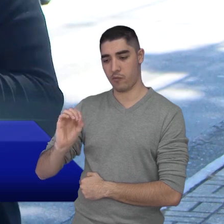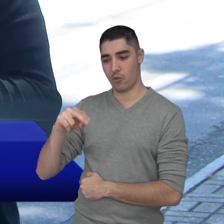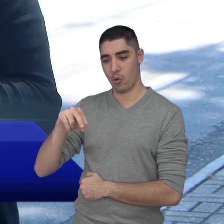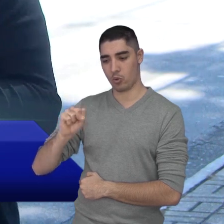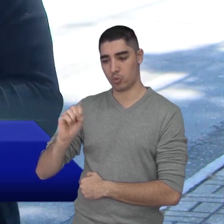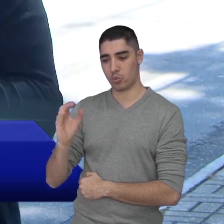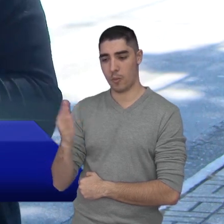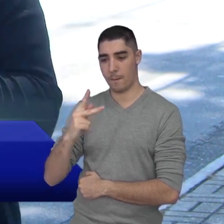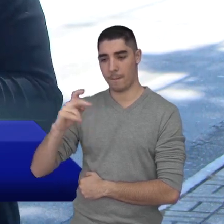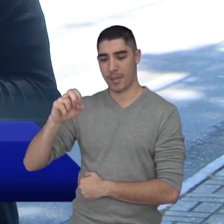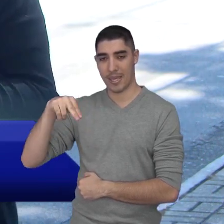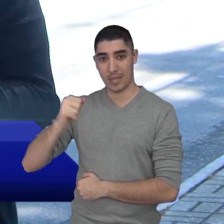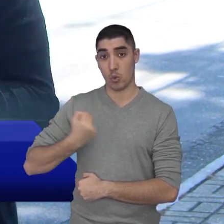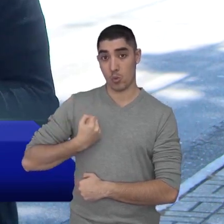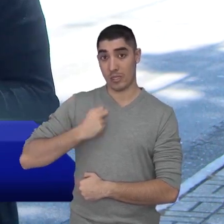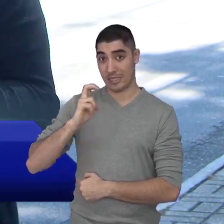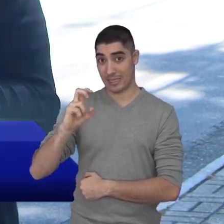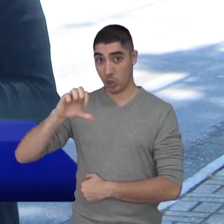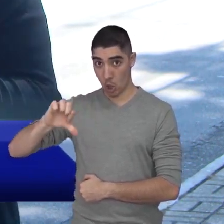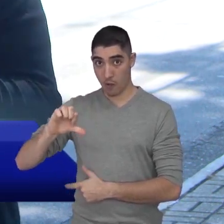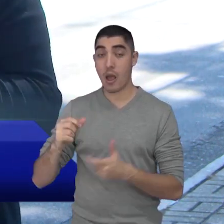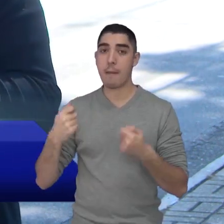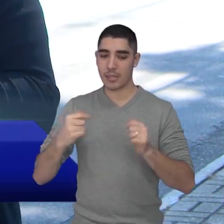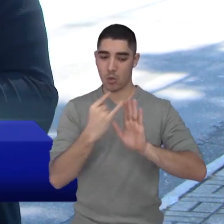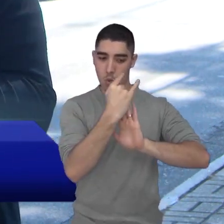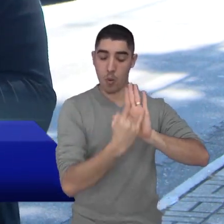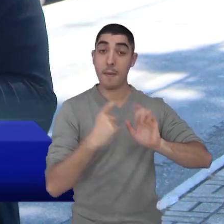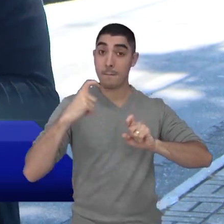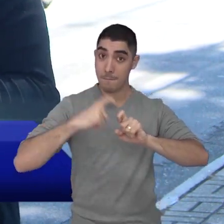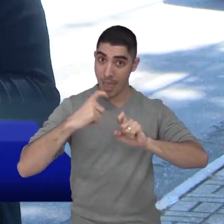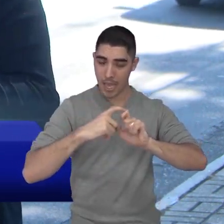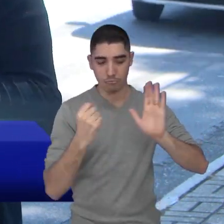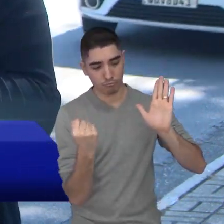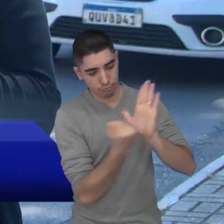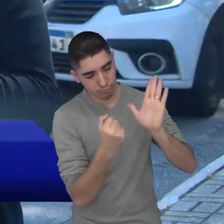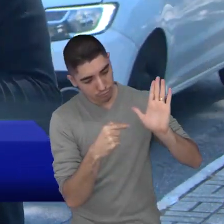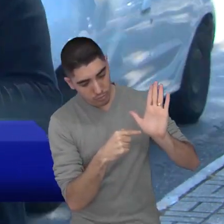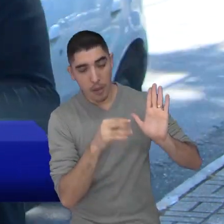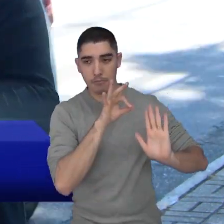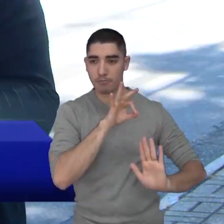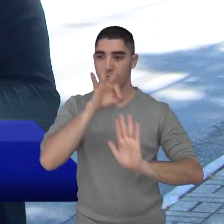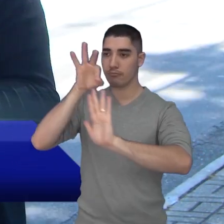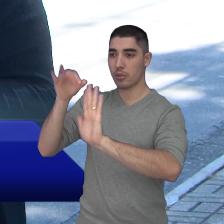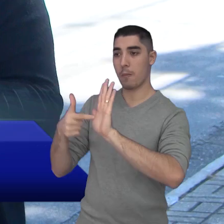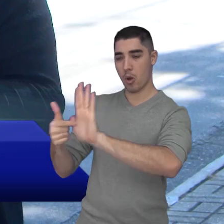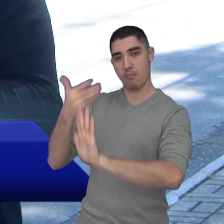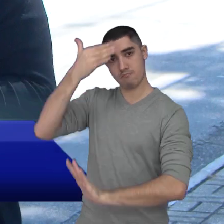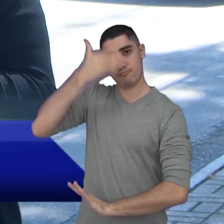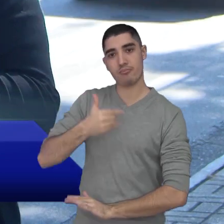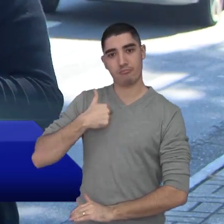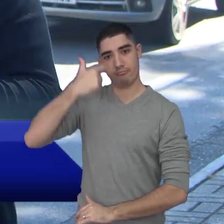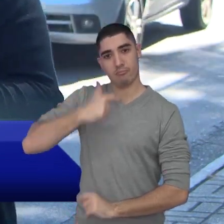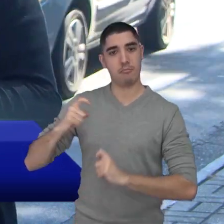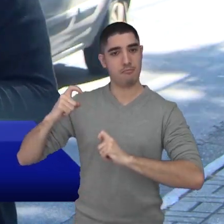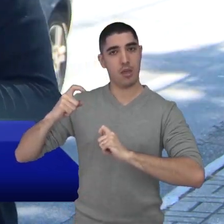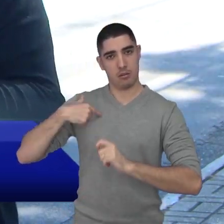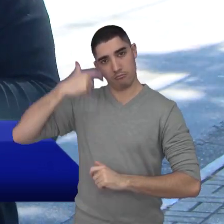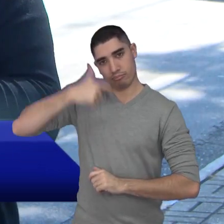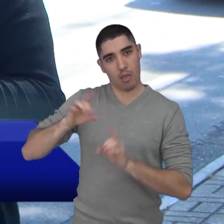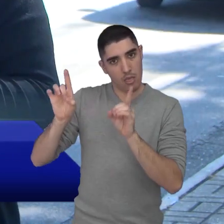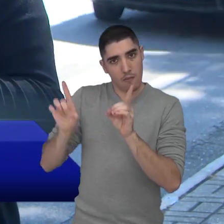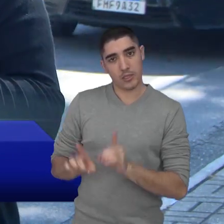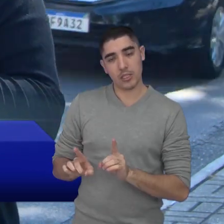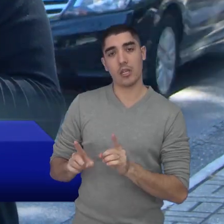59. É fundamental ter em mãos a ficha médica com carimbo, né? Atestando a deficiência. Geralmente, esse